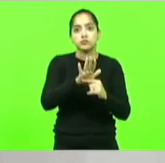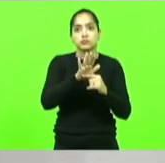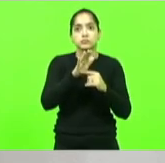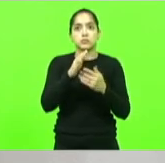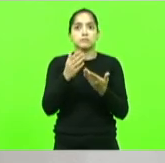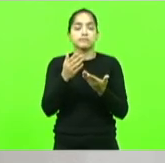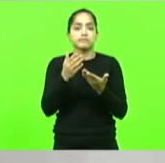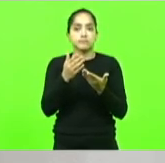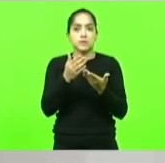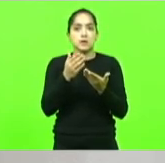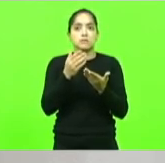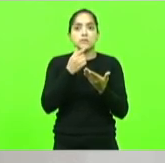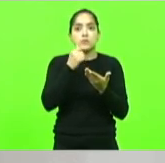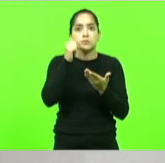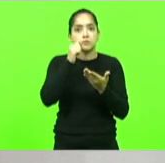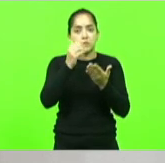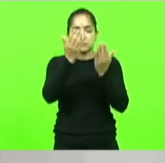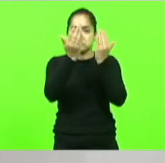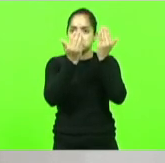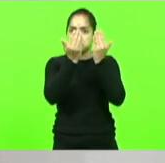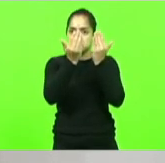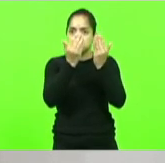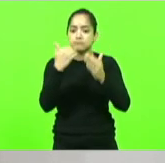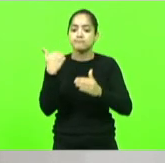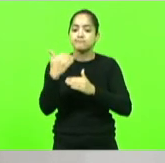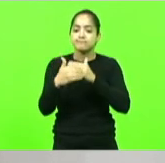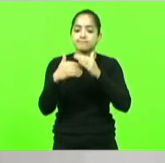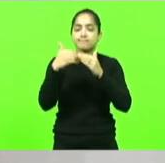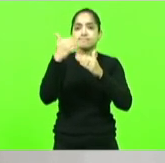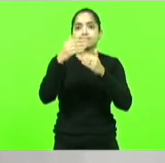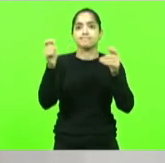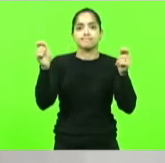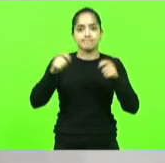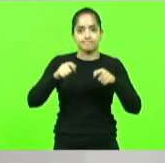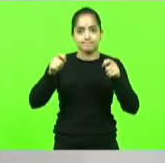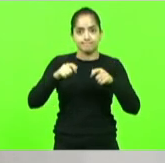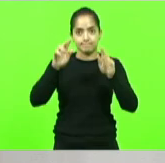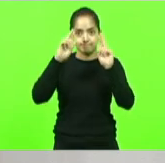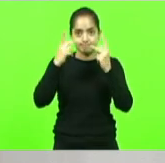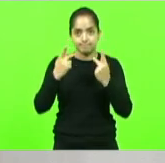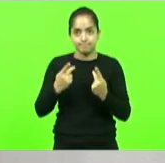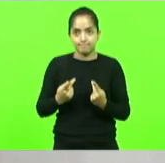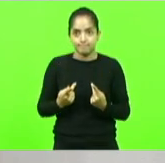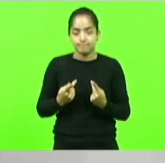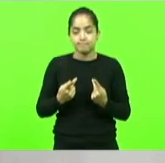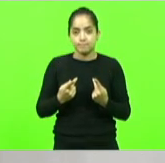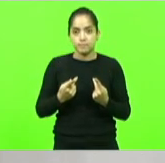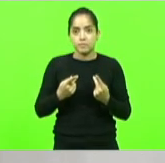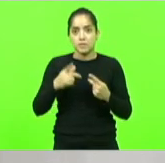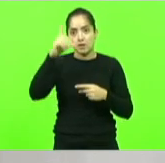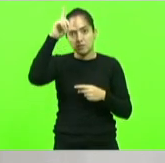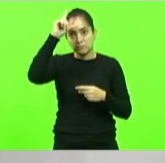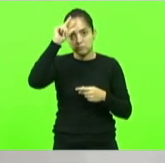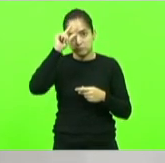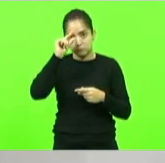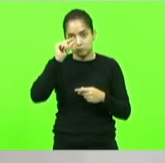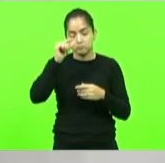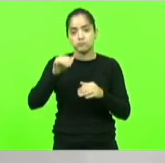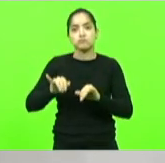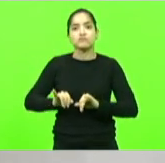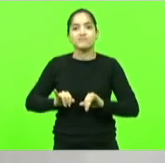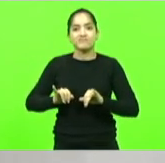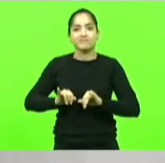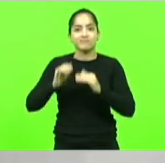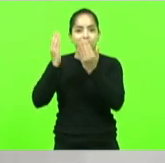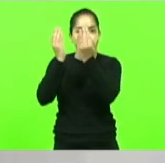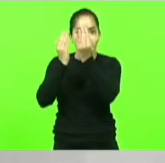psicólogos no desenvolvimento do potencial humano no alívio ao sofrimento psicológico na promoção do